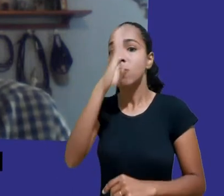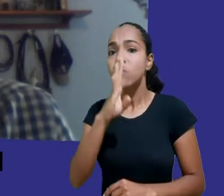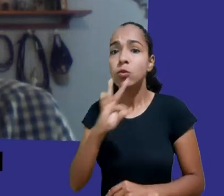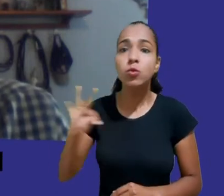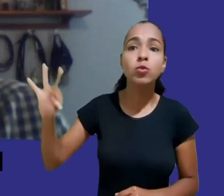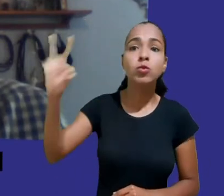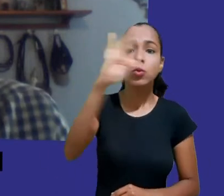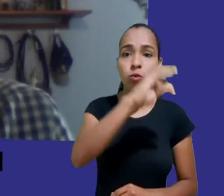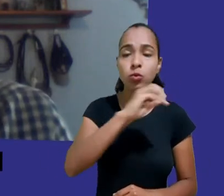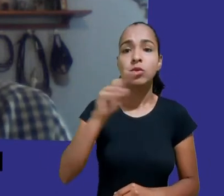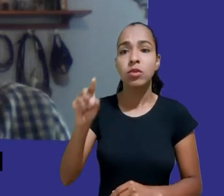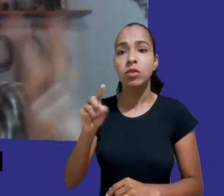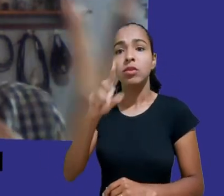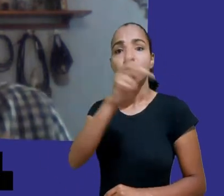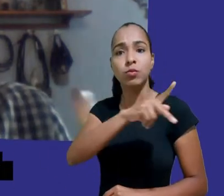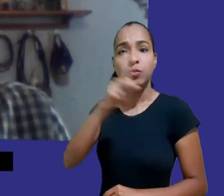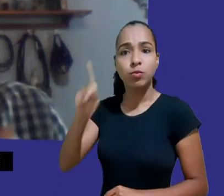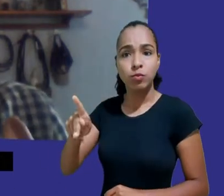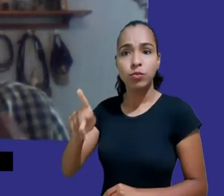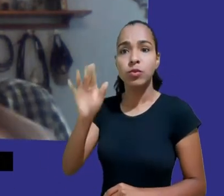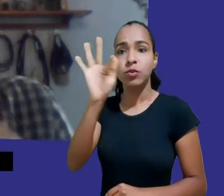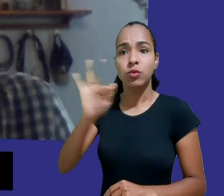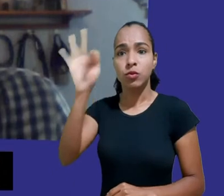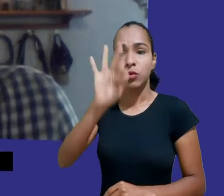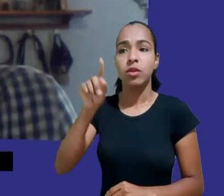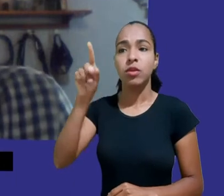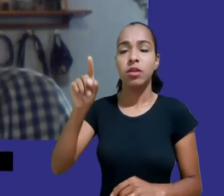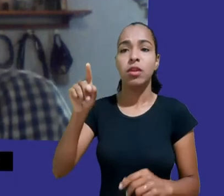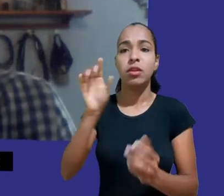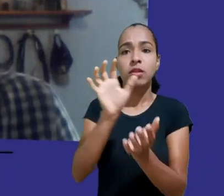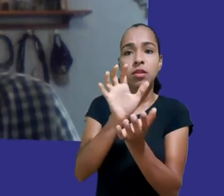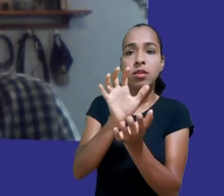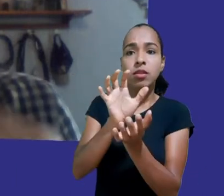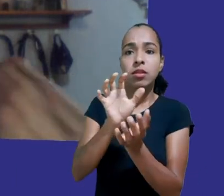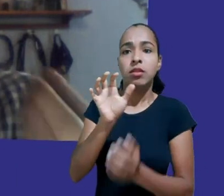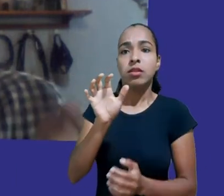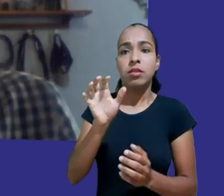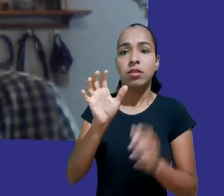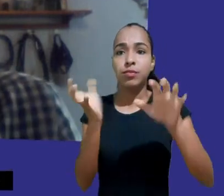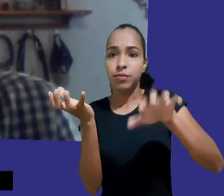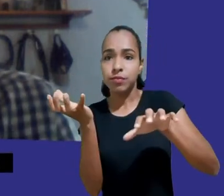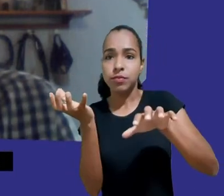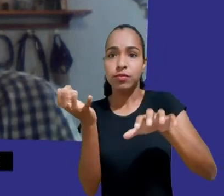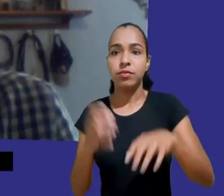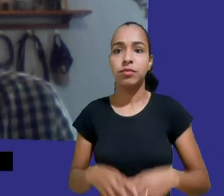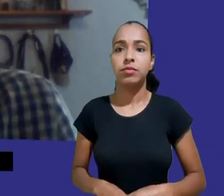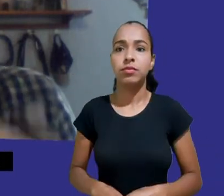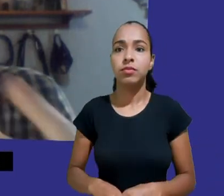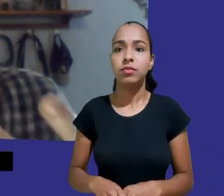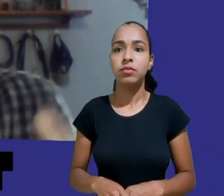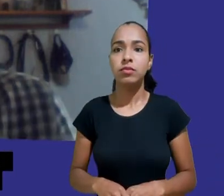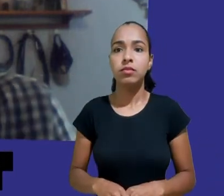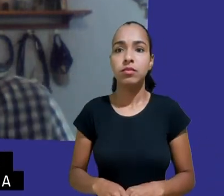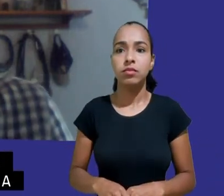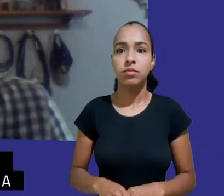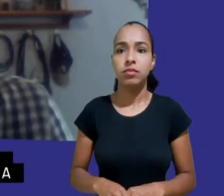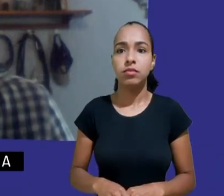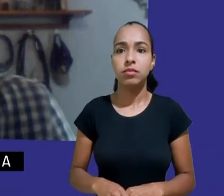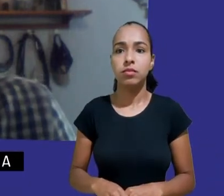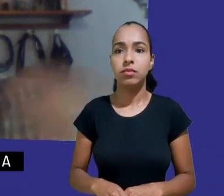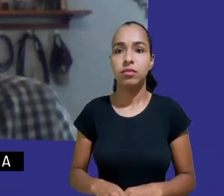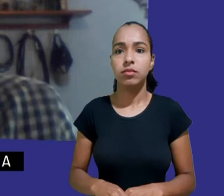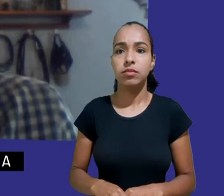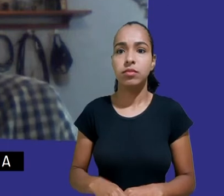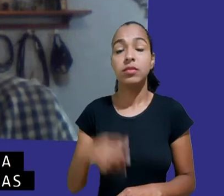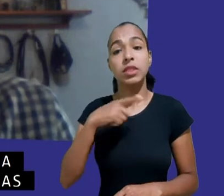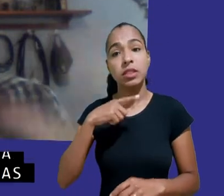da Universidade de Brasília. Esse parecer, ele fala justamente sobre a responsabilidade das plataformas digitais pelo conteúdo abusivo que é